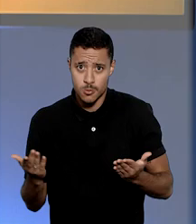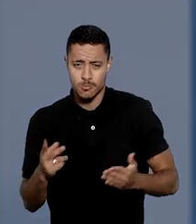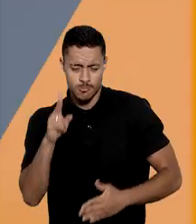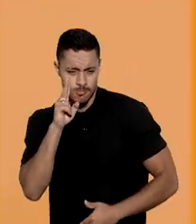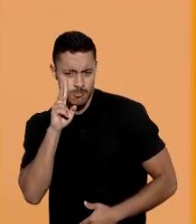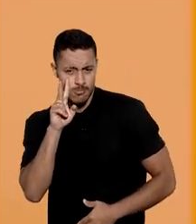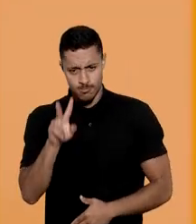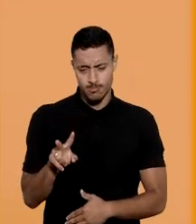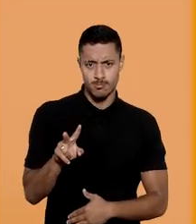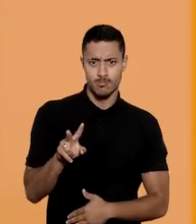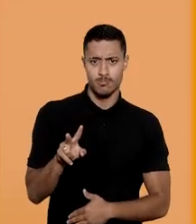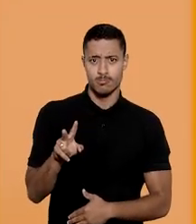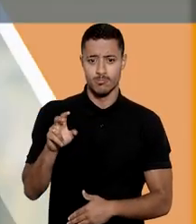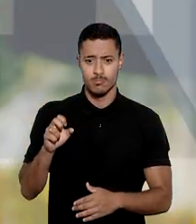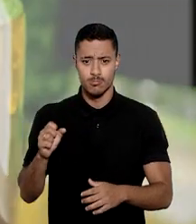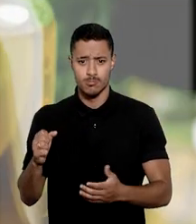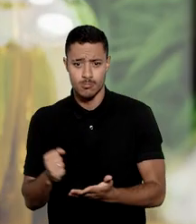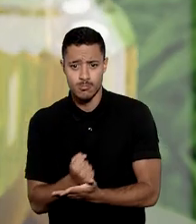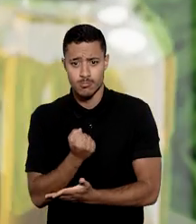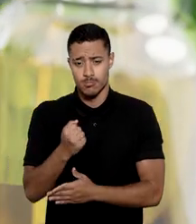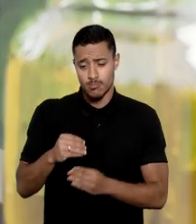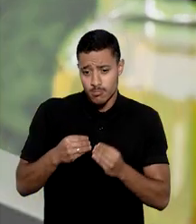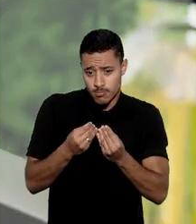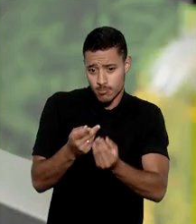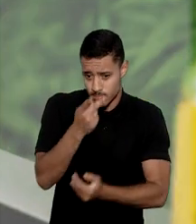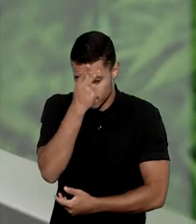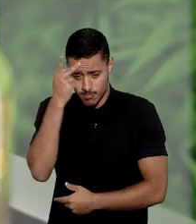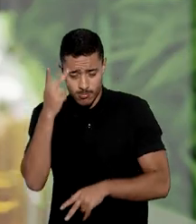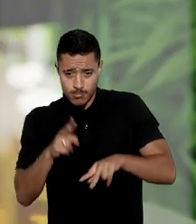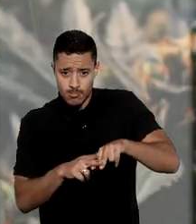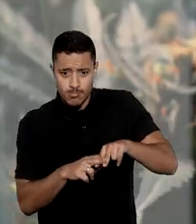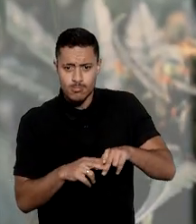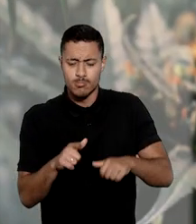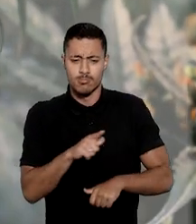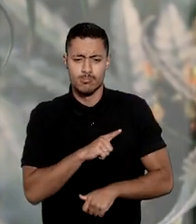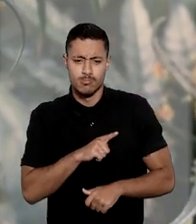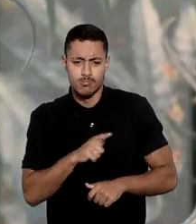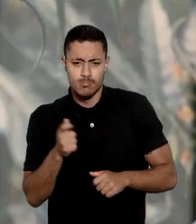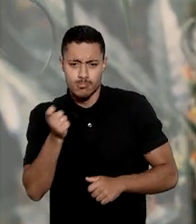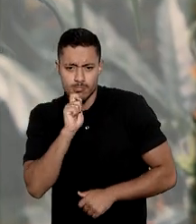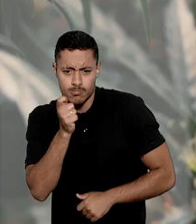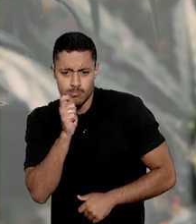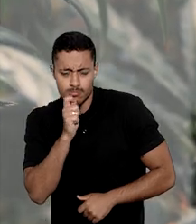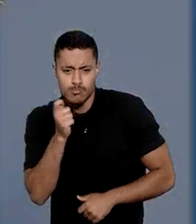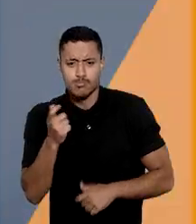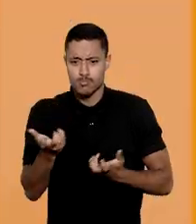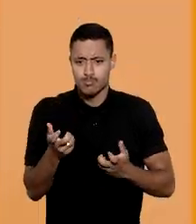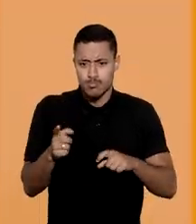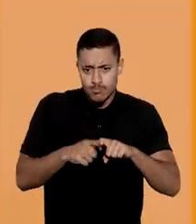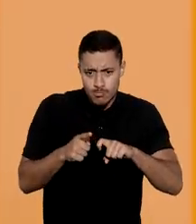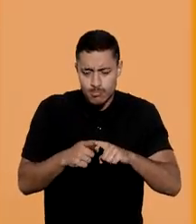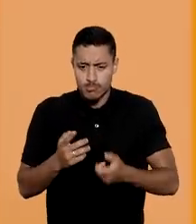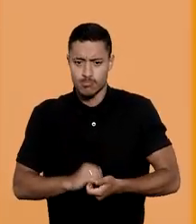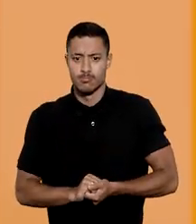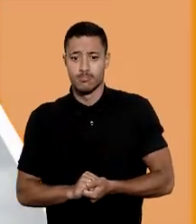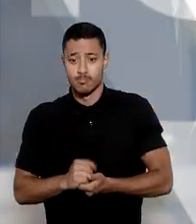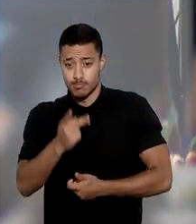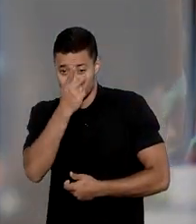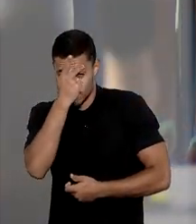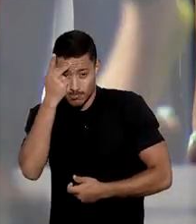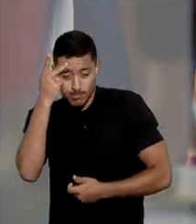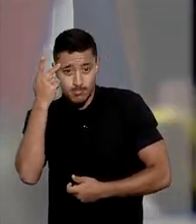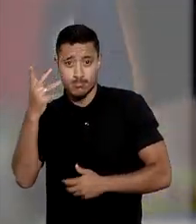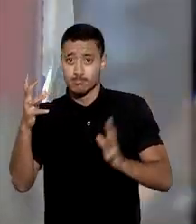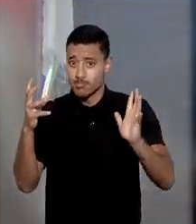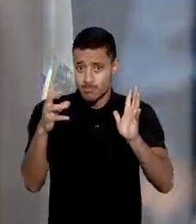você vai ver. Salvo conduto é dado para pacientes cultivarem maconha com fim medicinal. Pessoa com